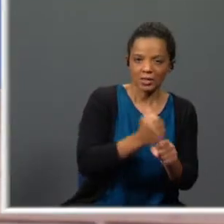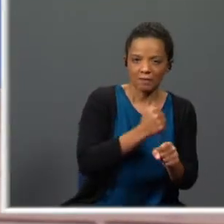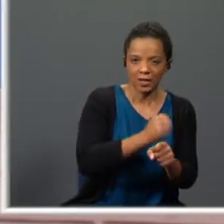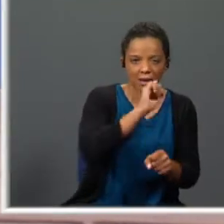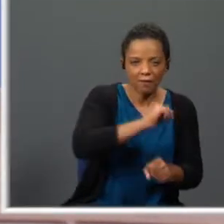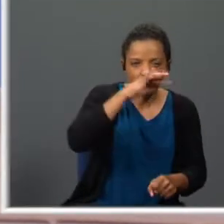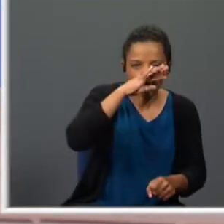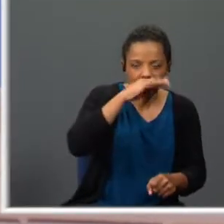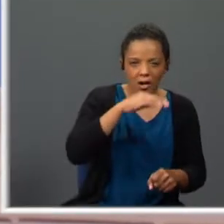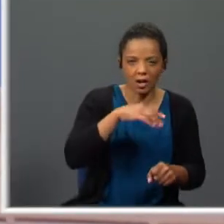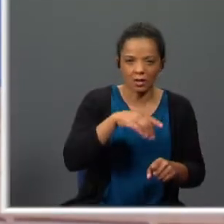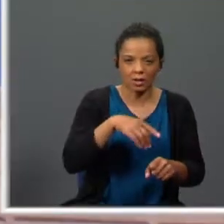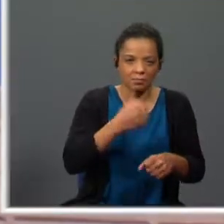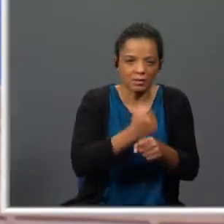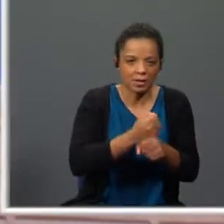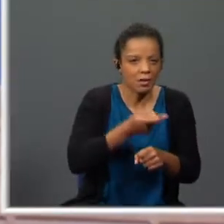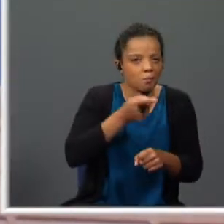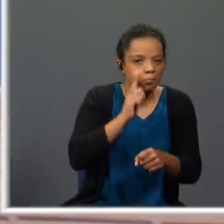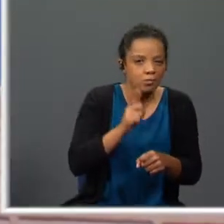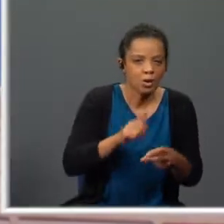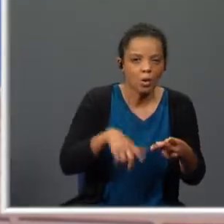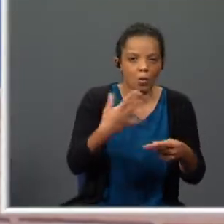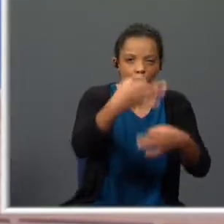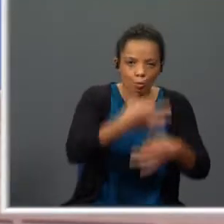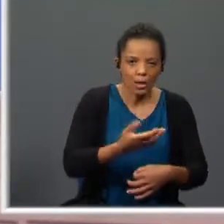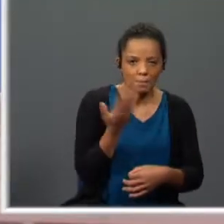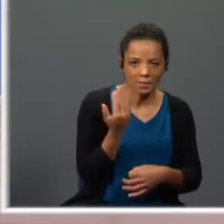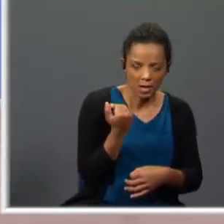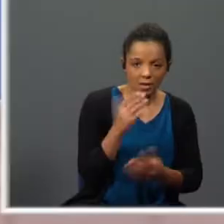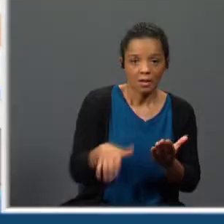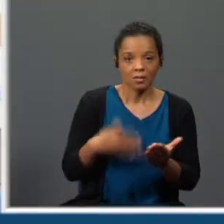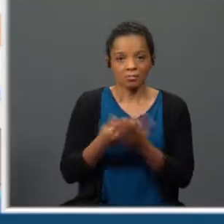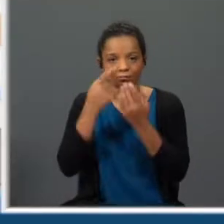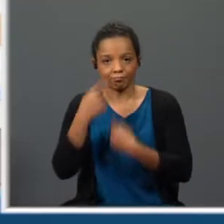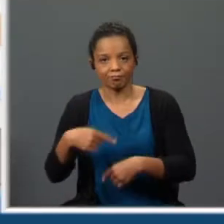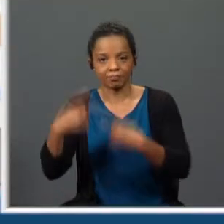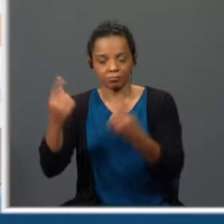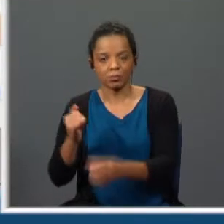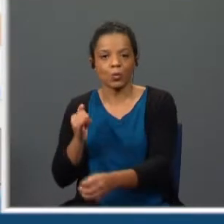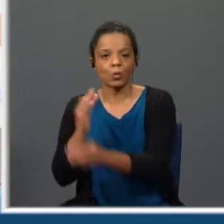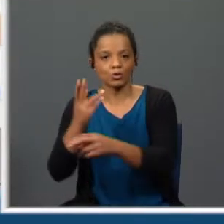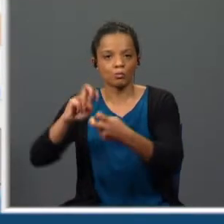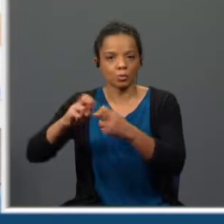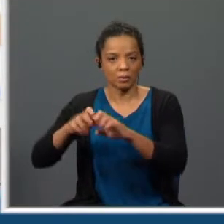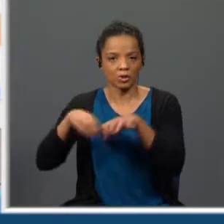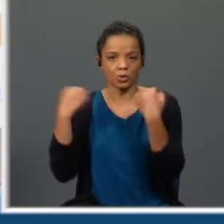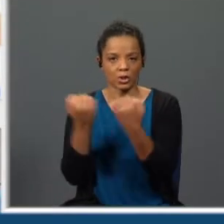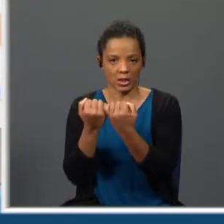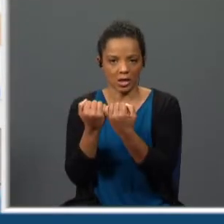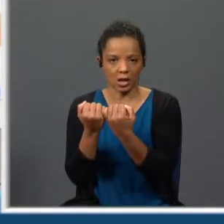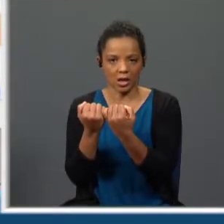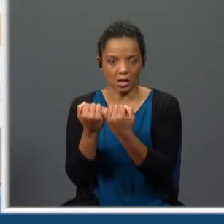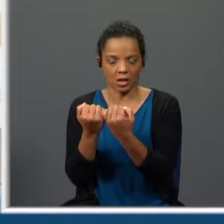ilícita e moral acaba por pôr-a-no também outros problemas da sociedade